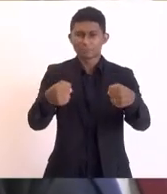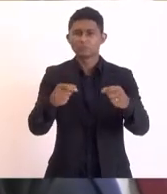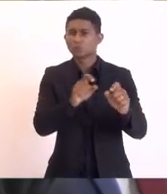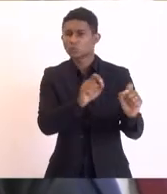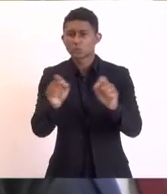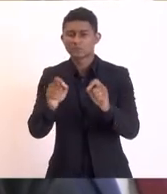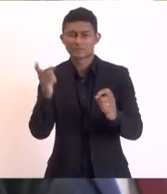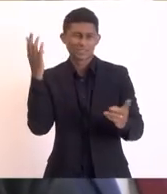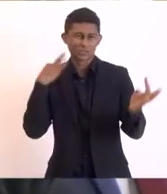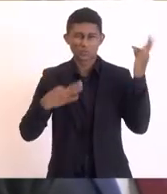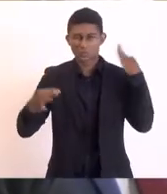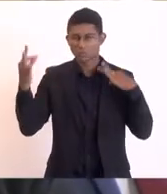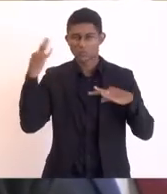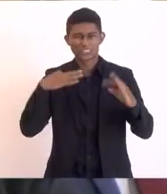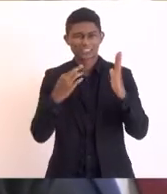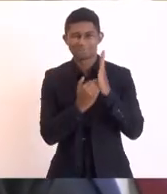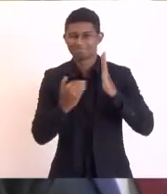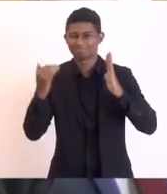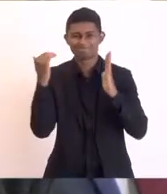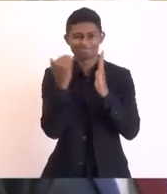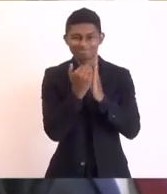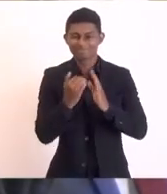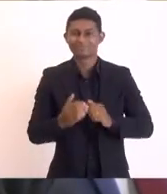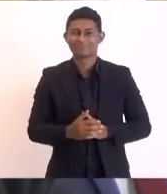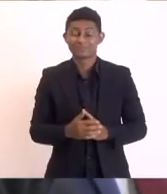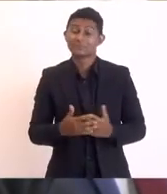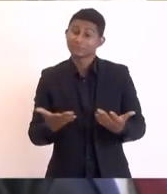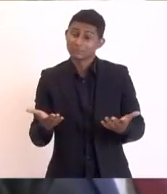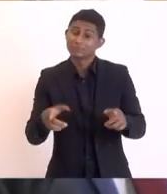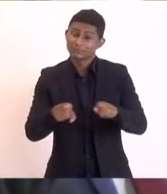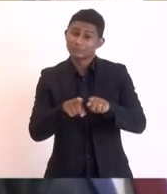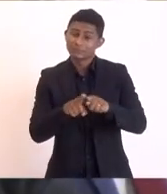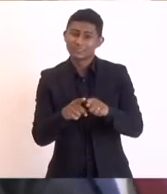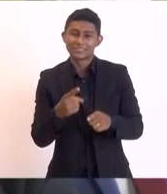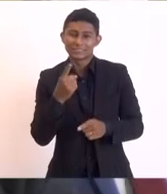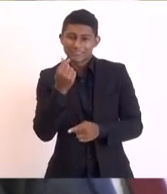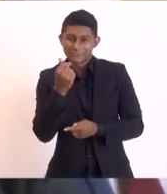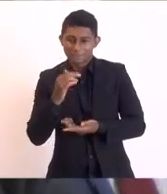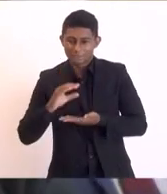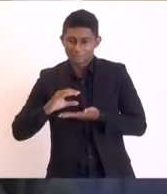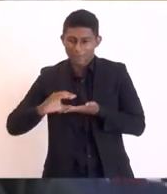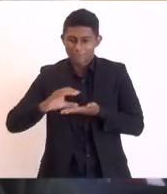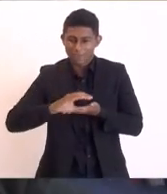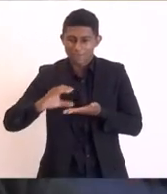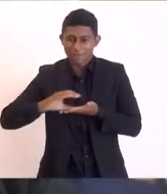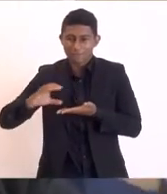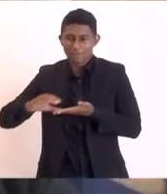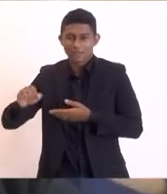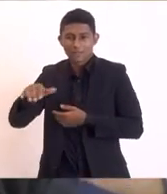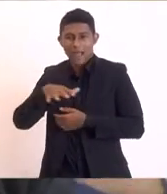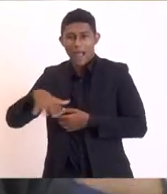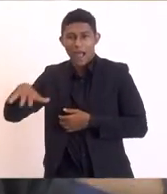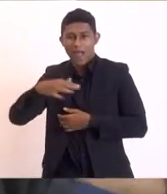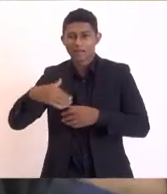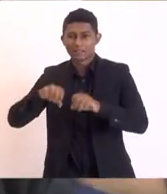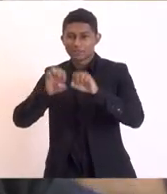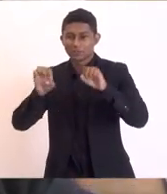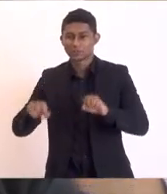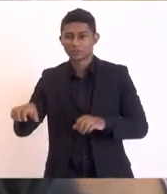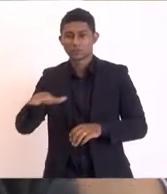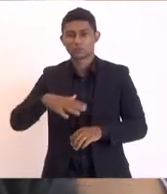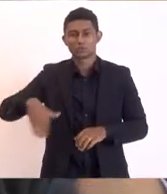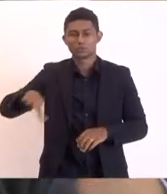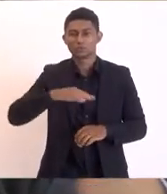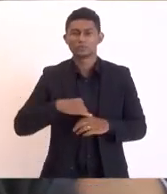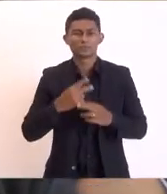turismo da nossa cidade e com investimentos na área sobretudo de infraestrutura queremos